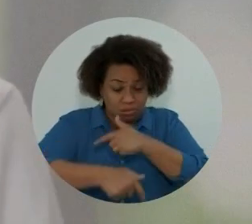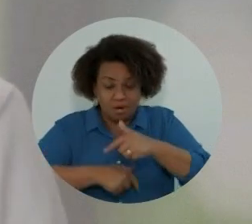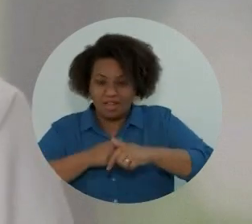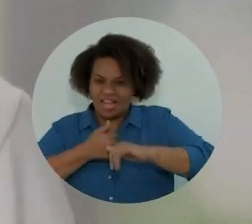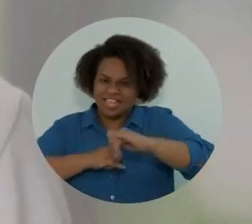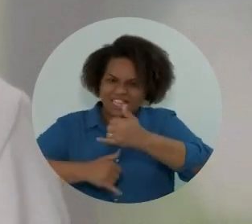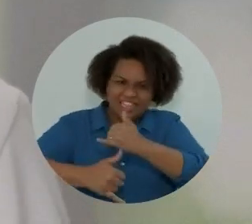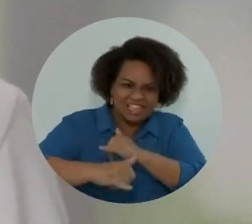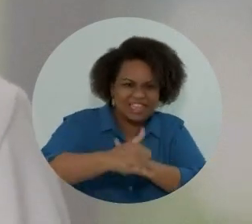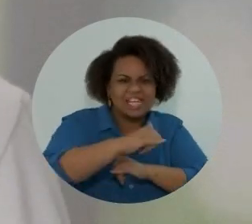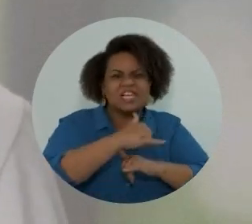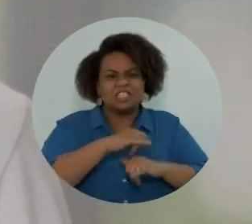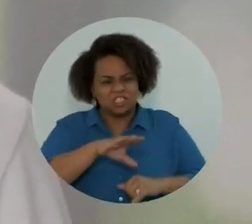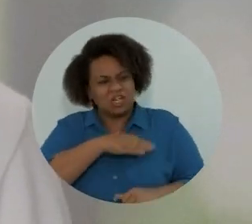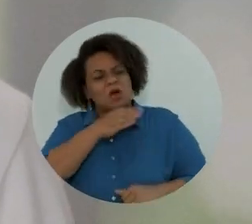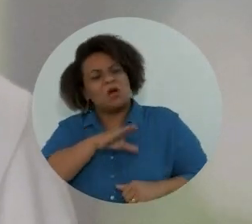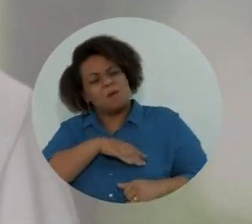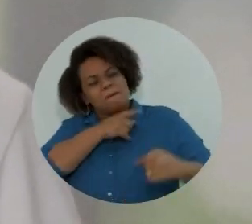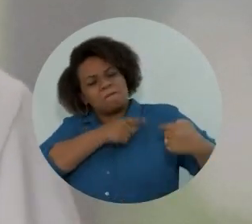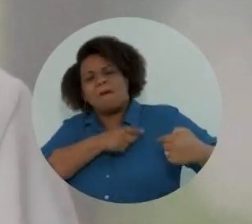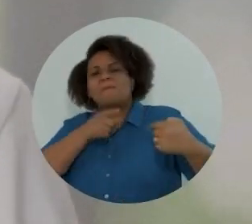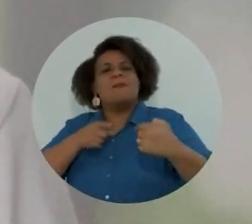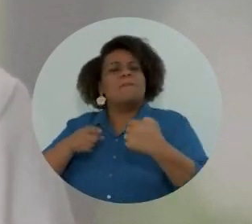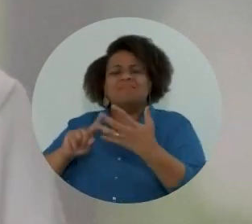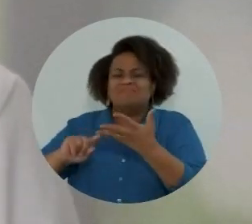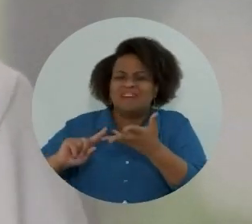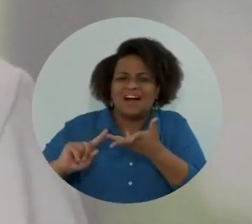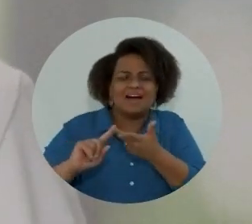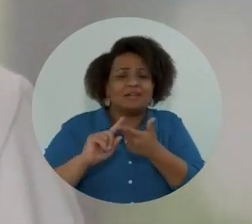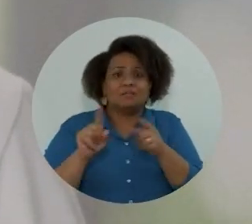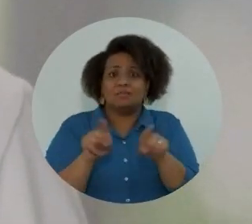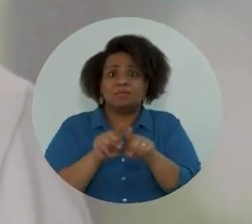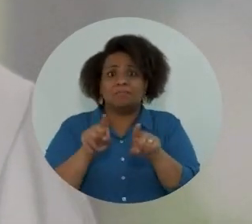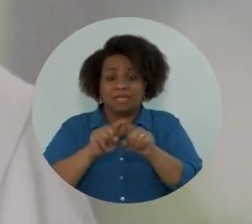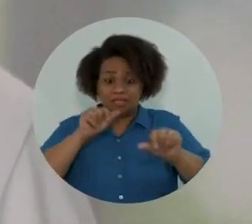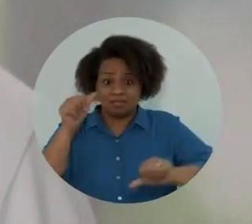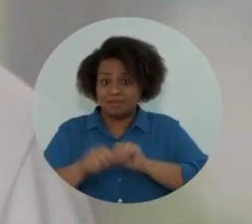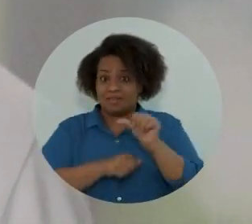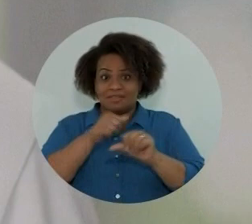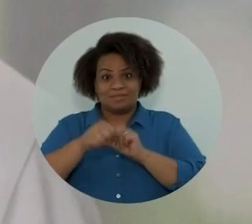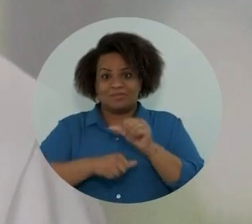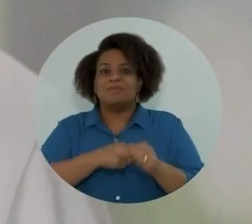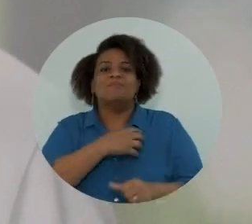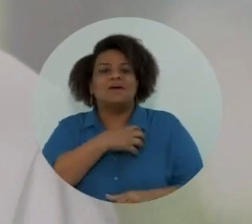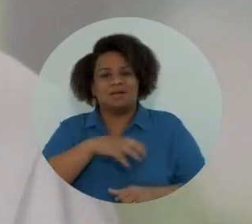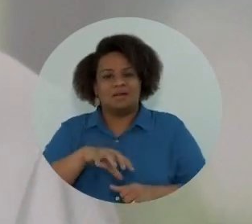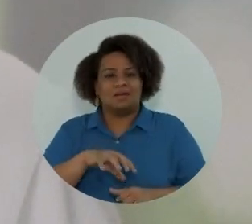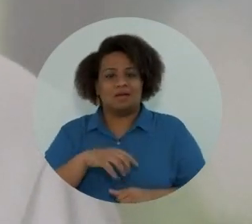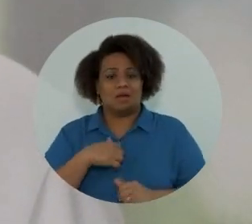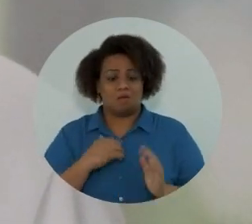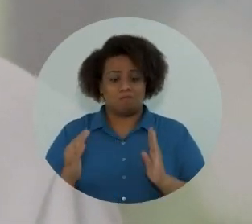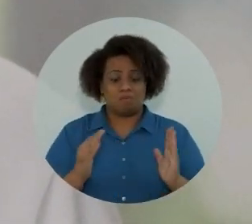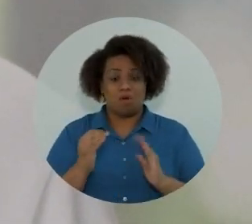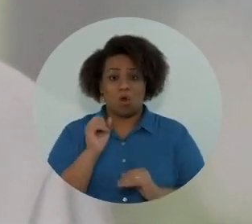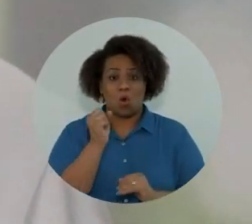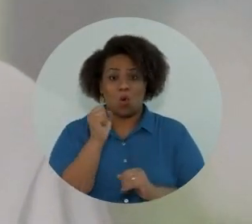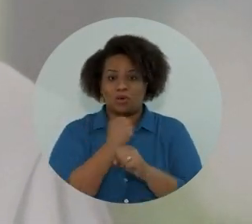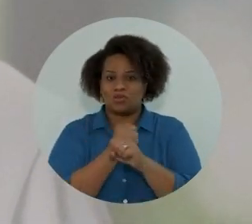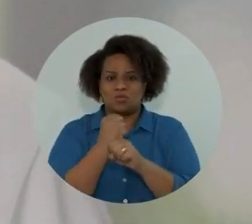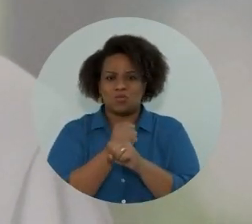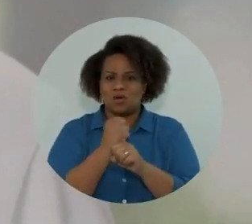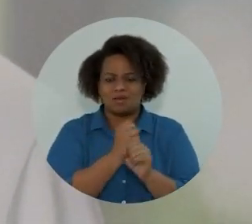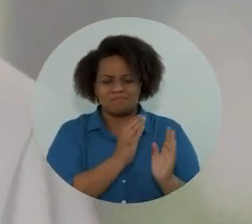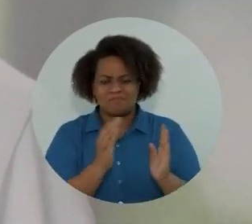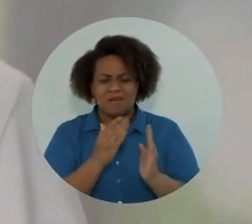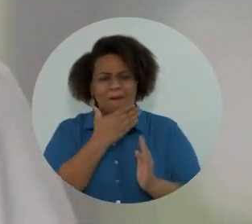enfrentei muitos desafios. Dentre eles, o de transformar Salvador. Por oito anos, fomos a melhor gestão de todo